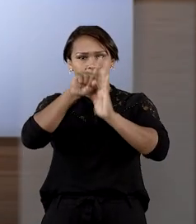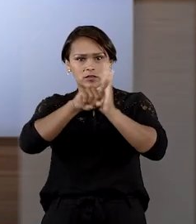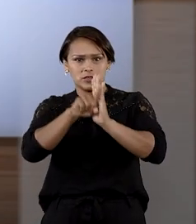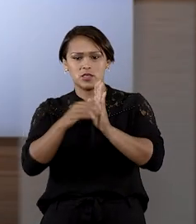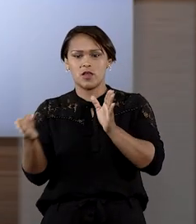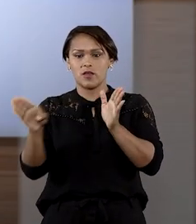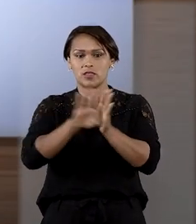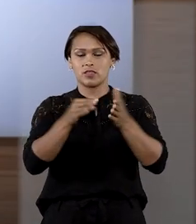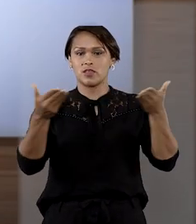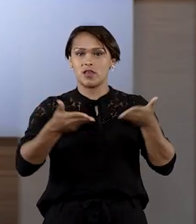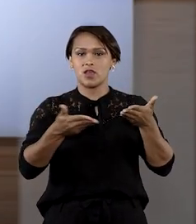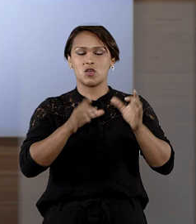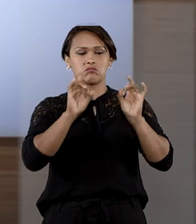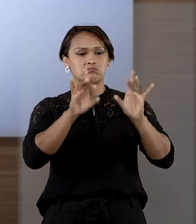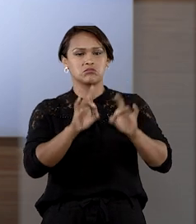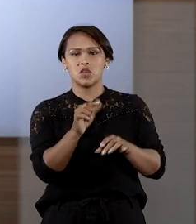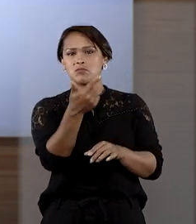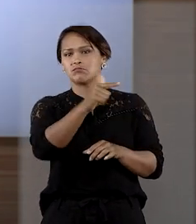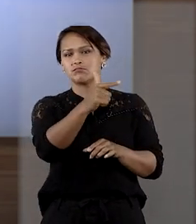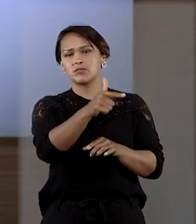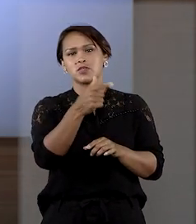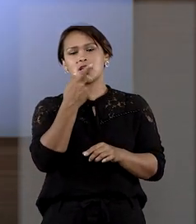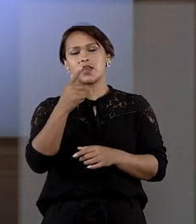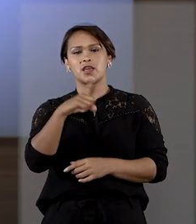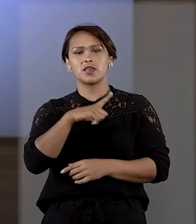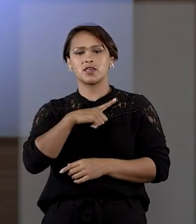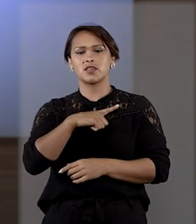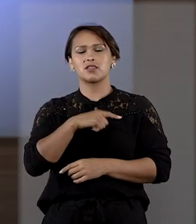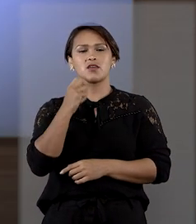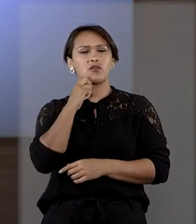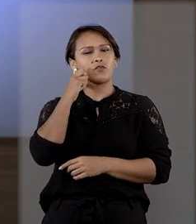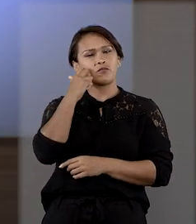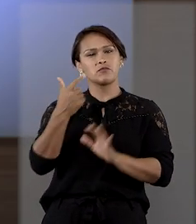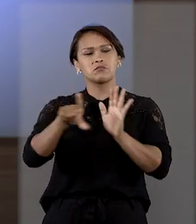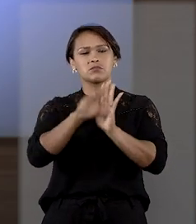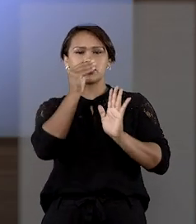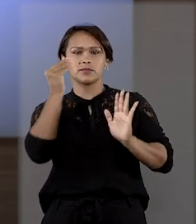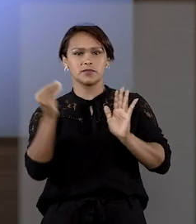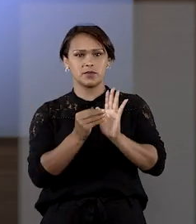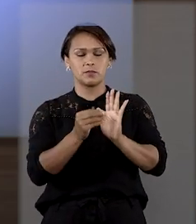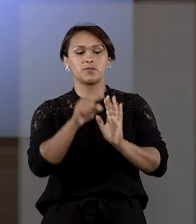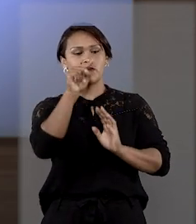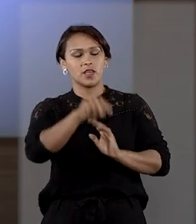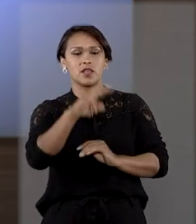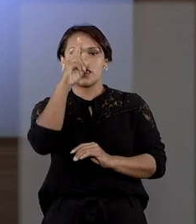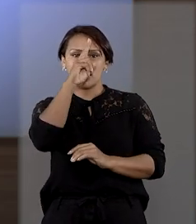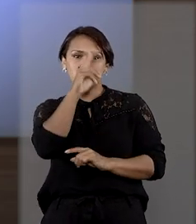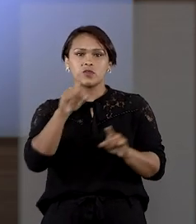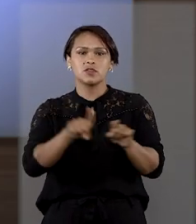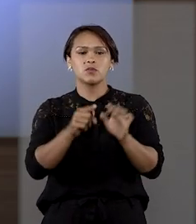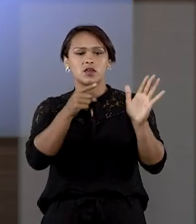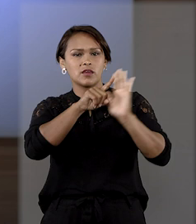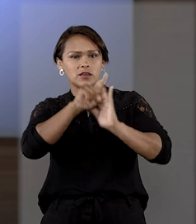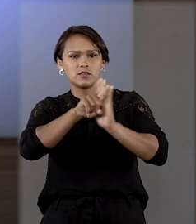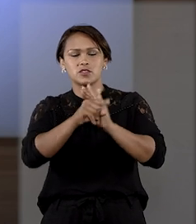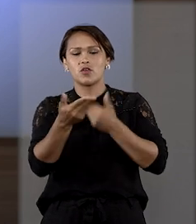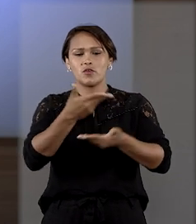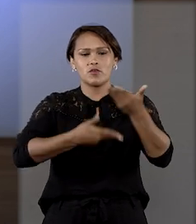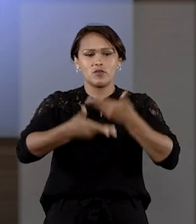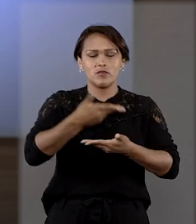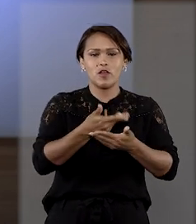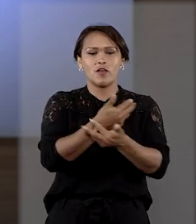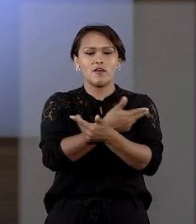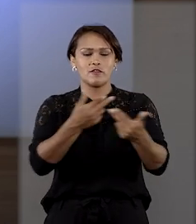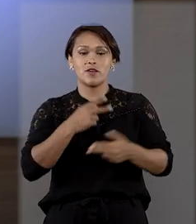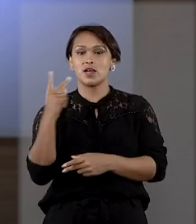investigações por si só não pressupõe a existência de constrangimento ilegal. Ele ressaltou que a investigação envolve